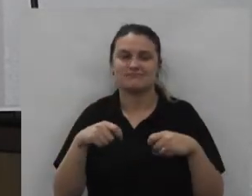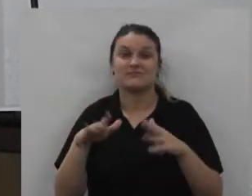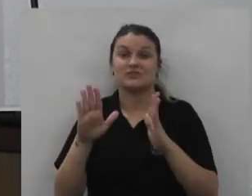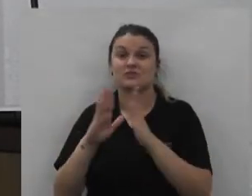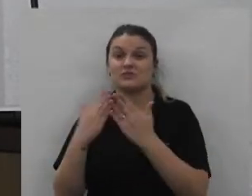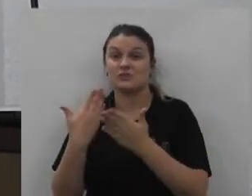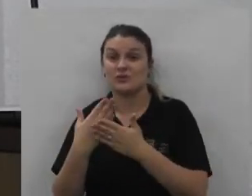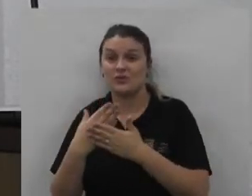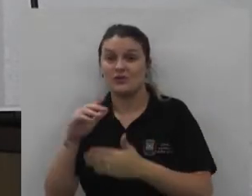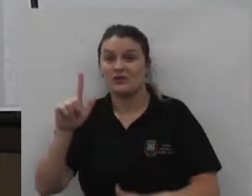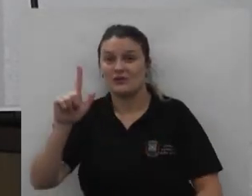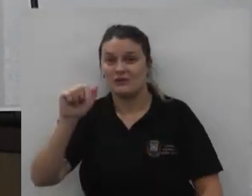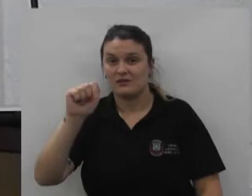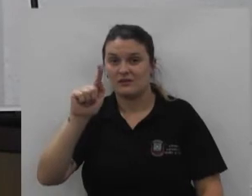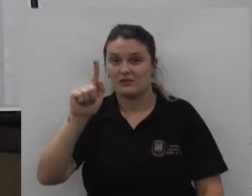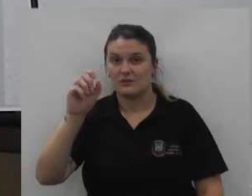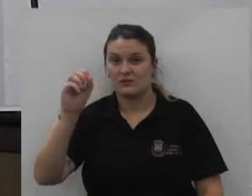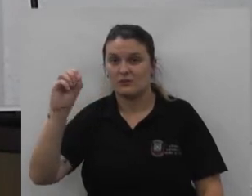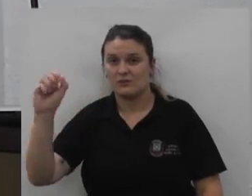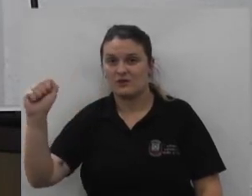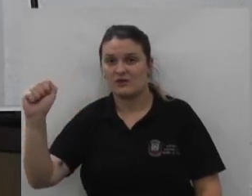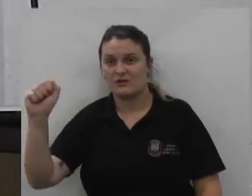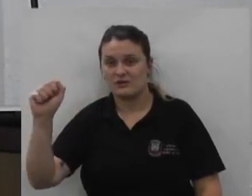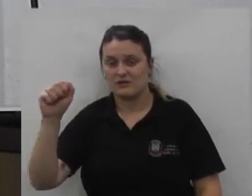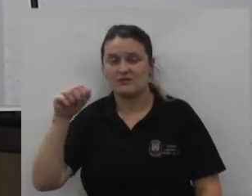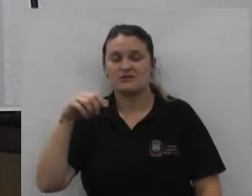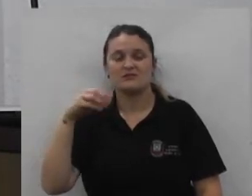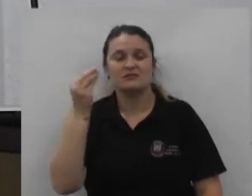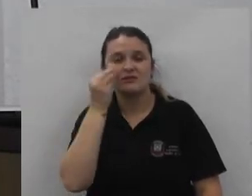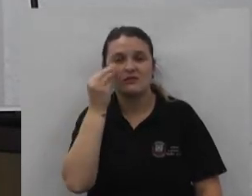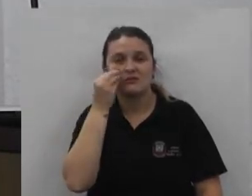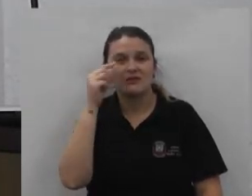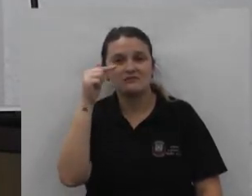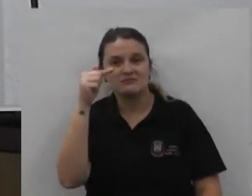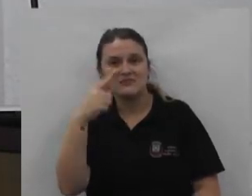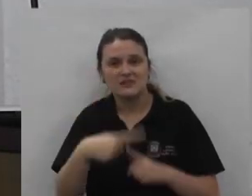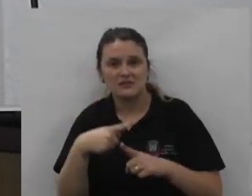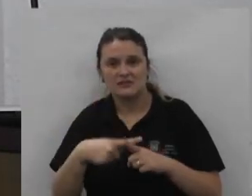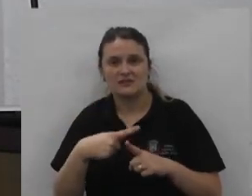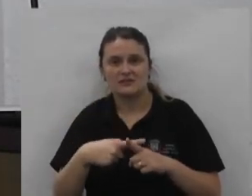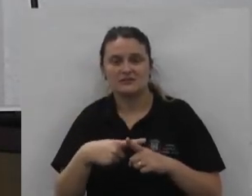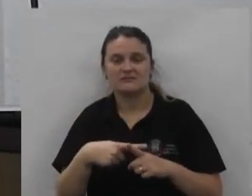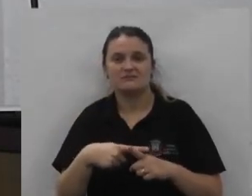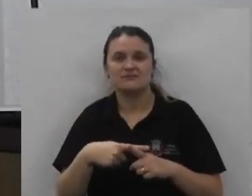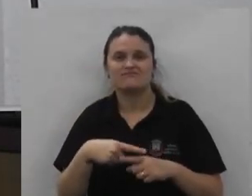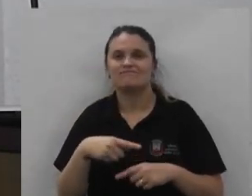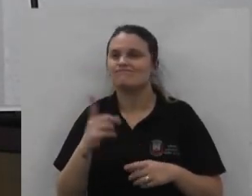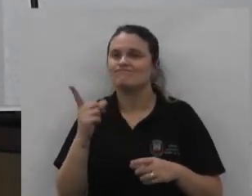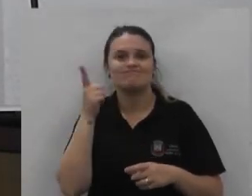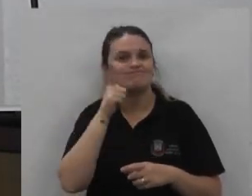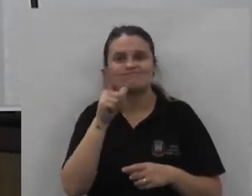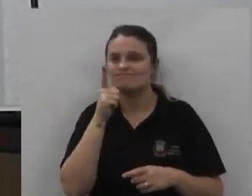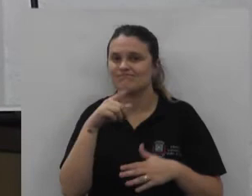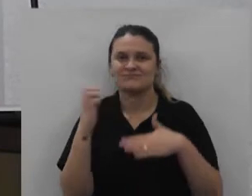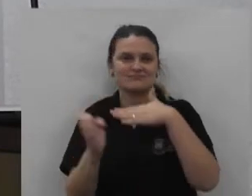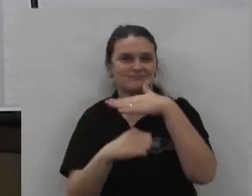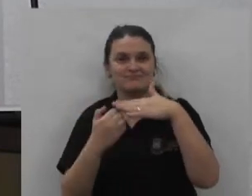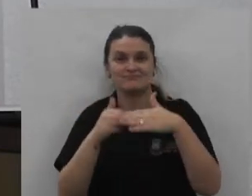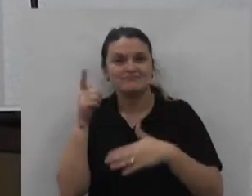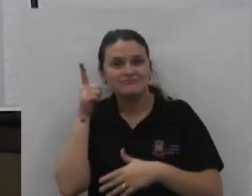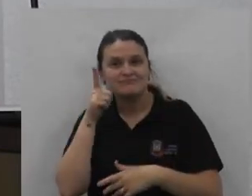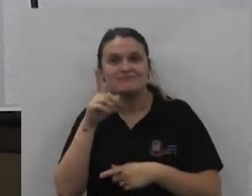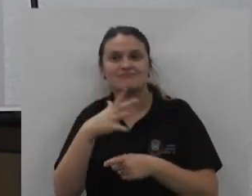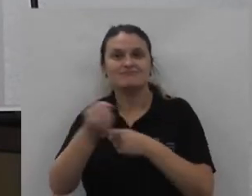Lagoa Dourada é a sétima tentativa são sete vezes que se tentou a empresa